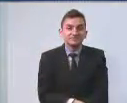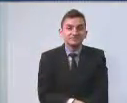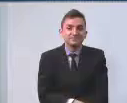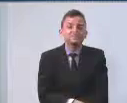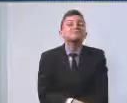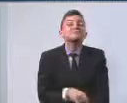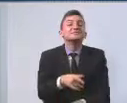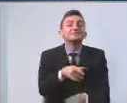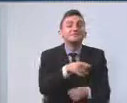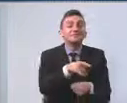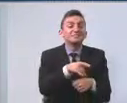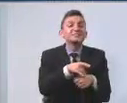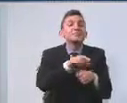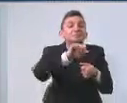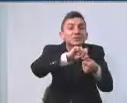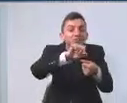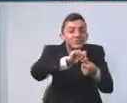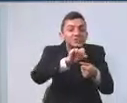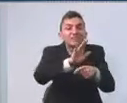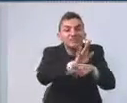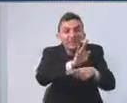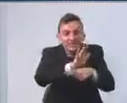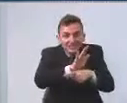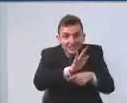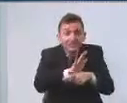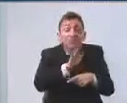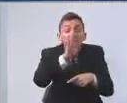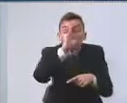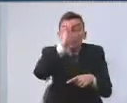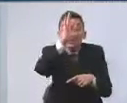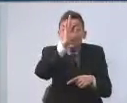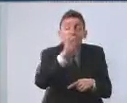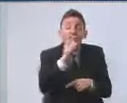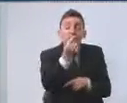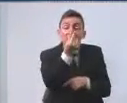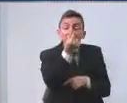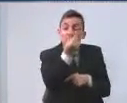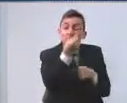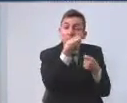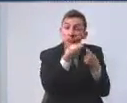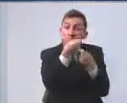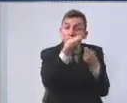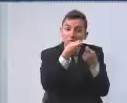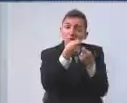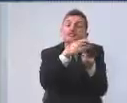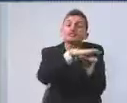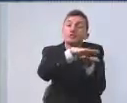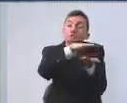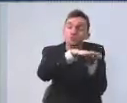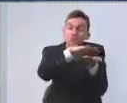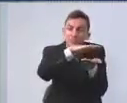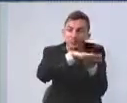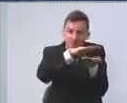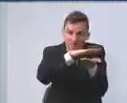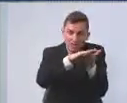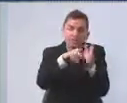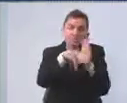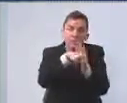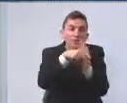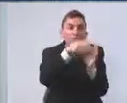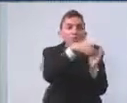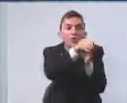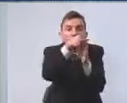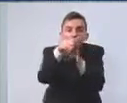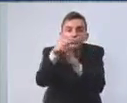a manutenção econômica de custeio dos Conselhos